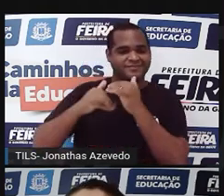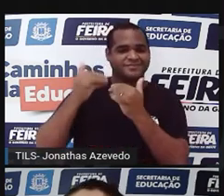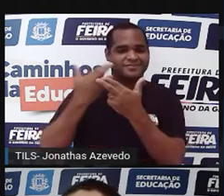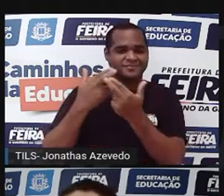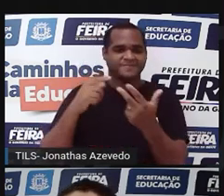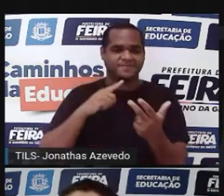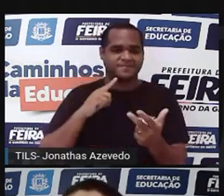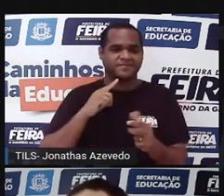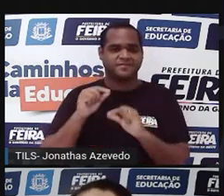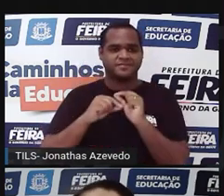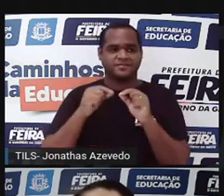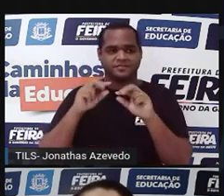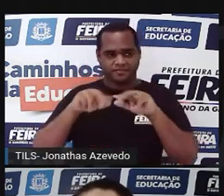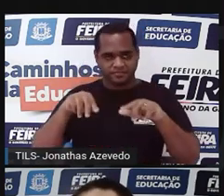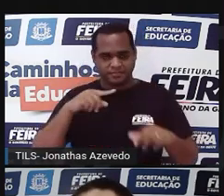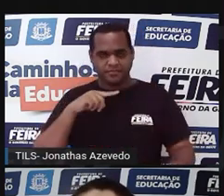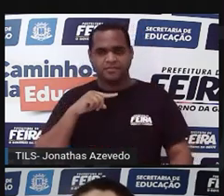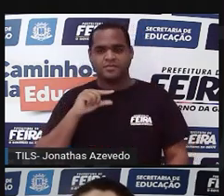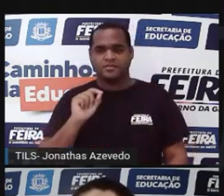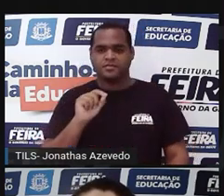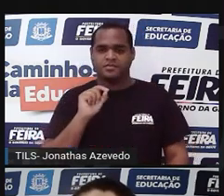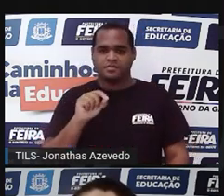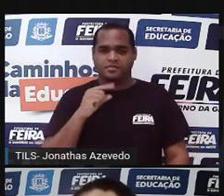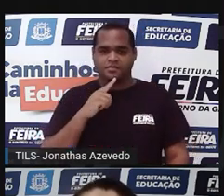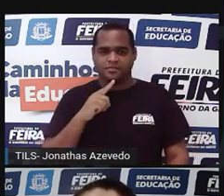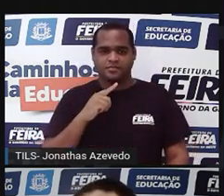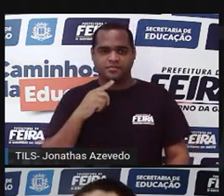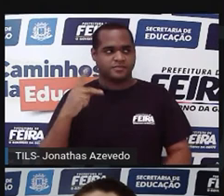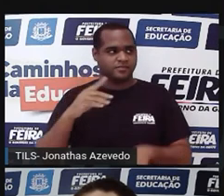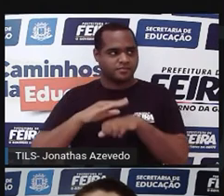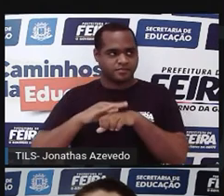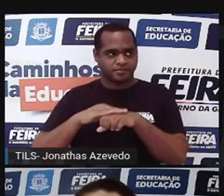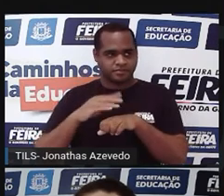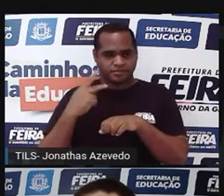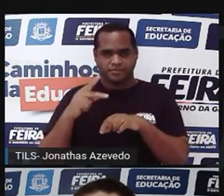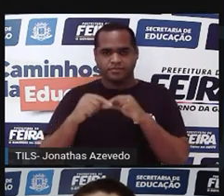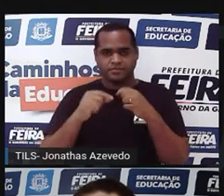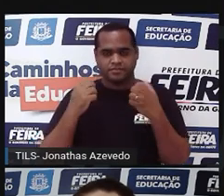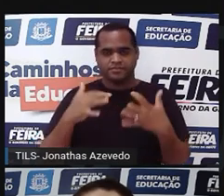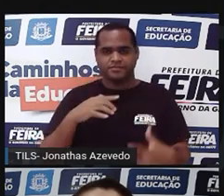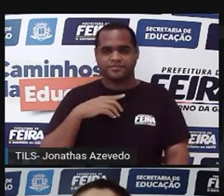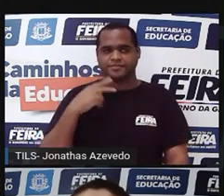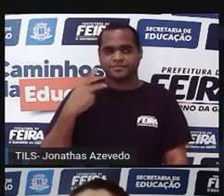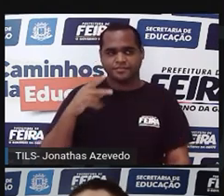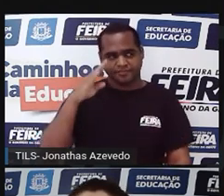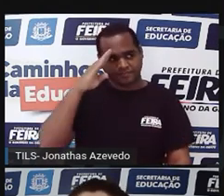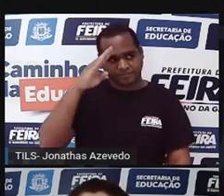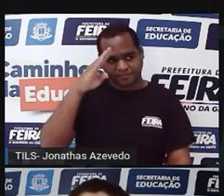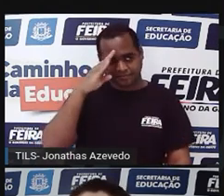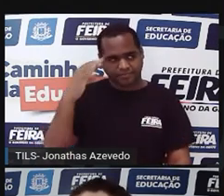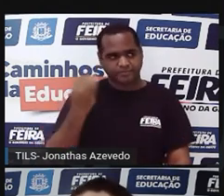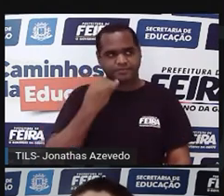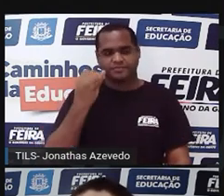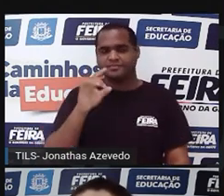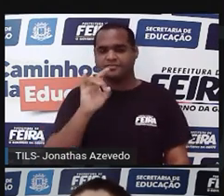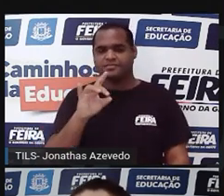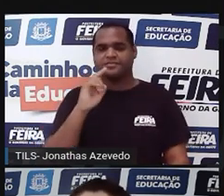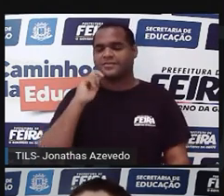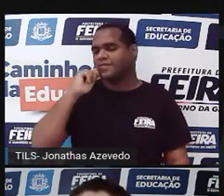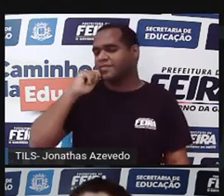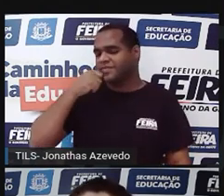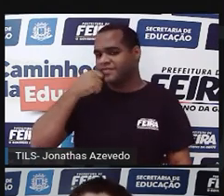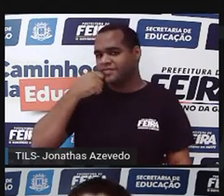partir do ovário ou a partir de um único ovário. Um exemplo clássico disso é o caso do caju. A parte